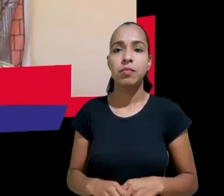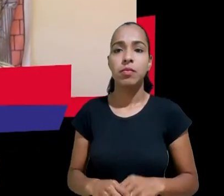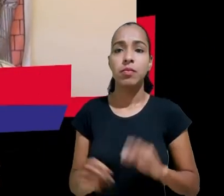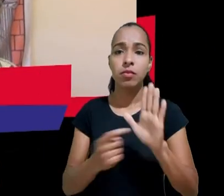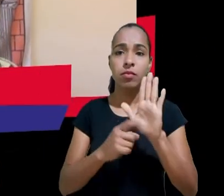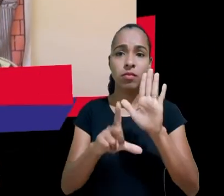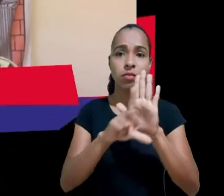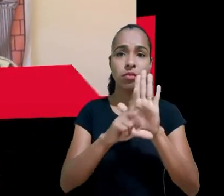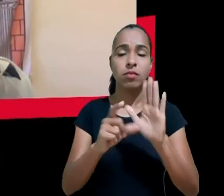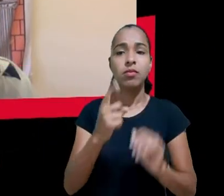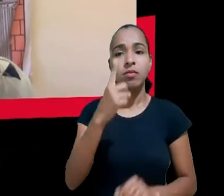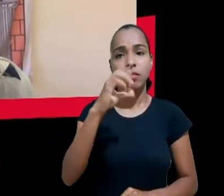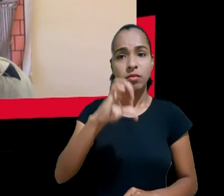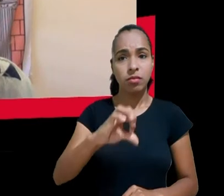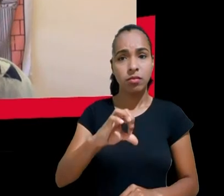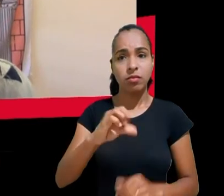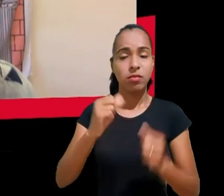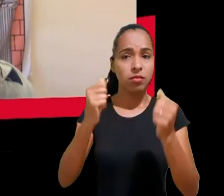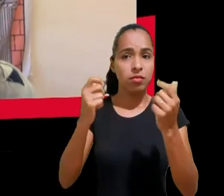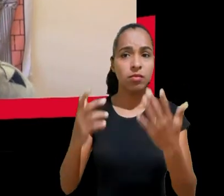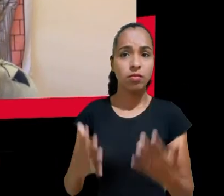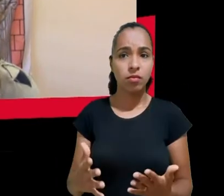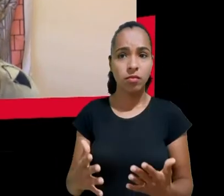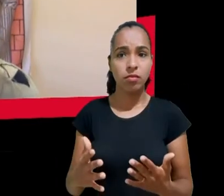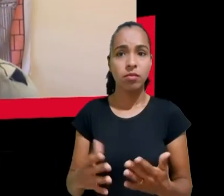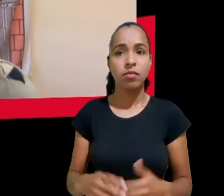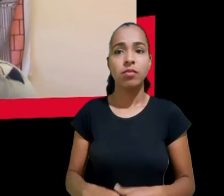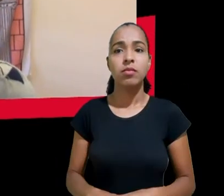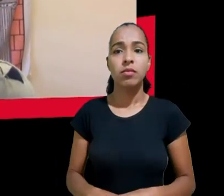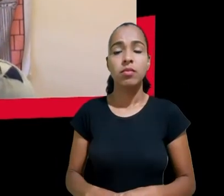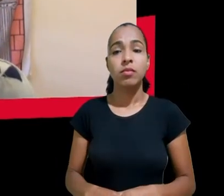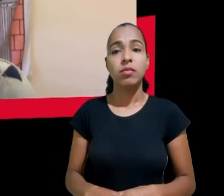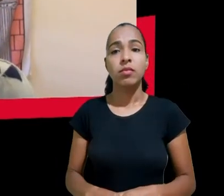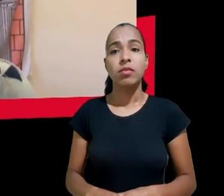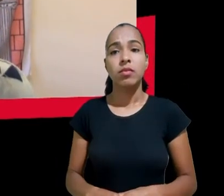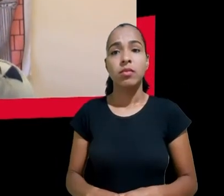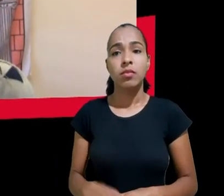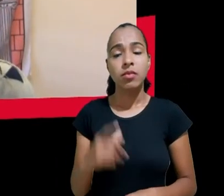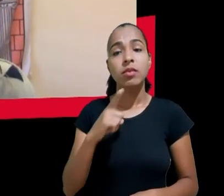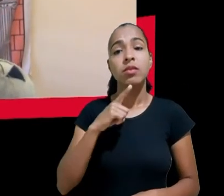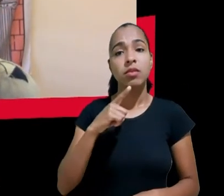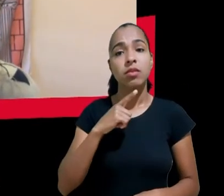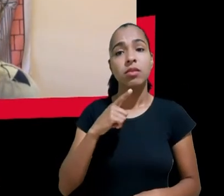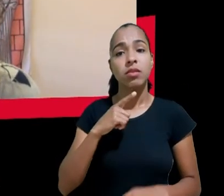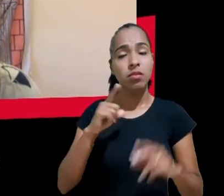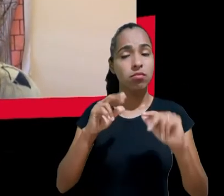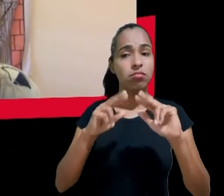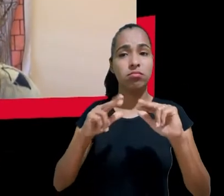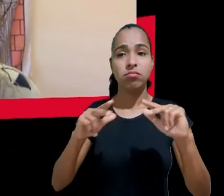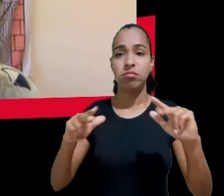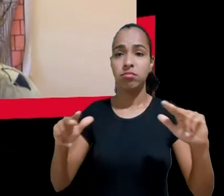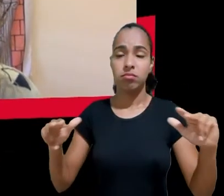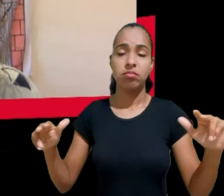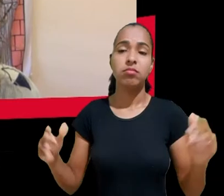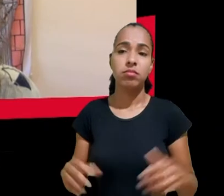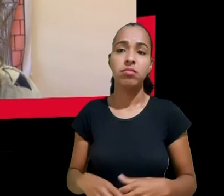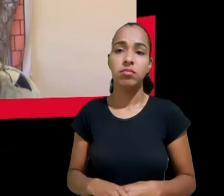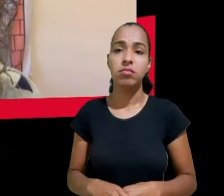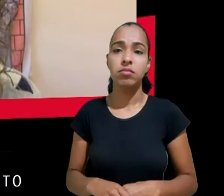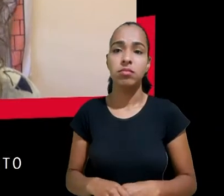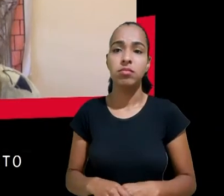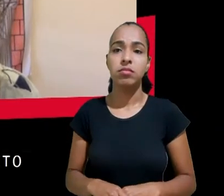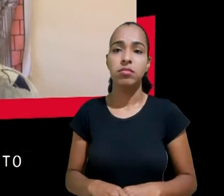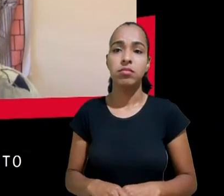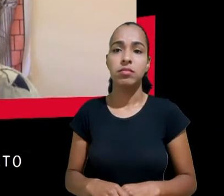fez referência a essa liberdade num contexto muito diverso do contexto que a gente tem hoje. Então, o fato de a gente